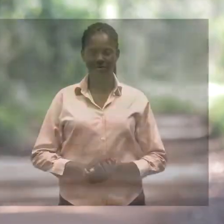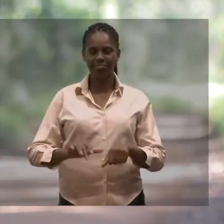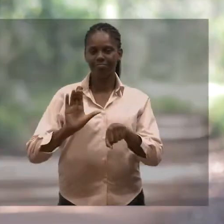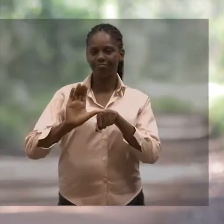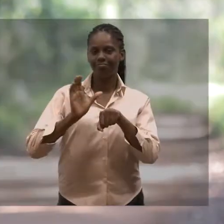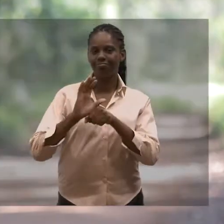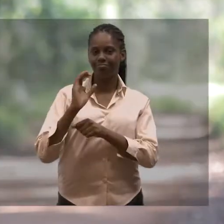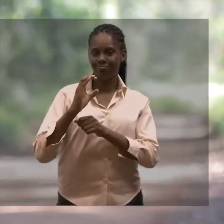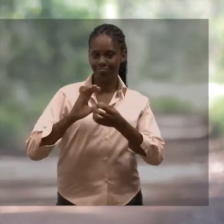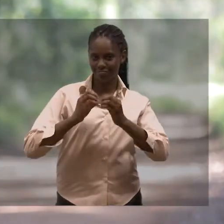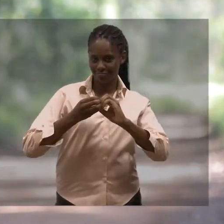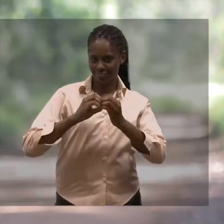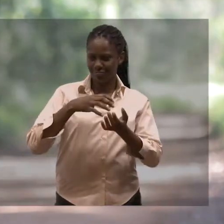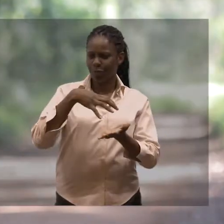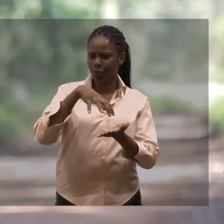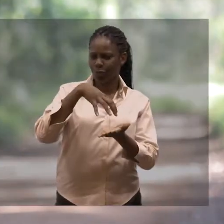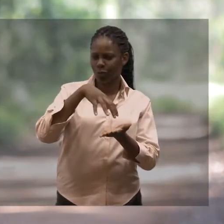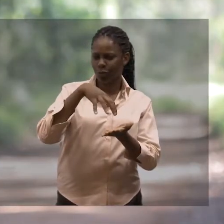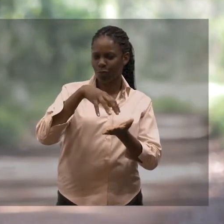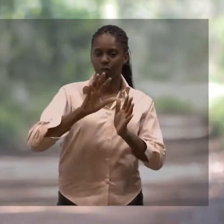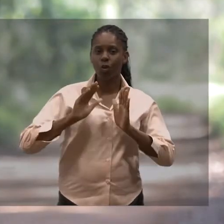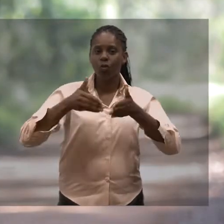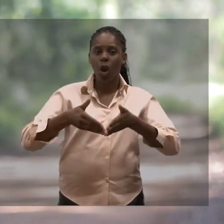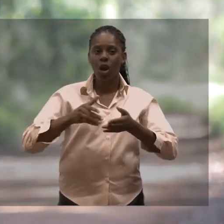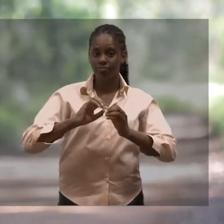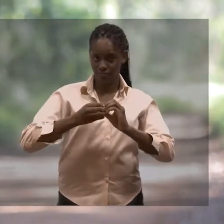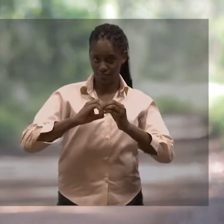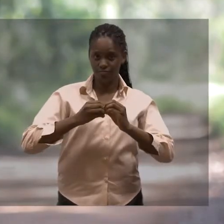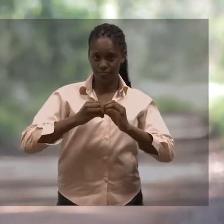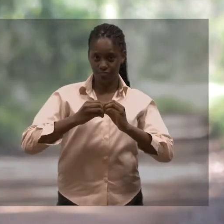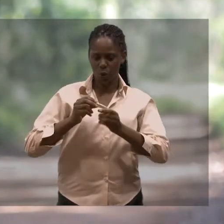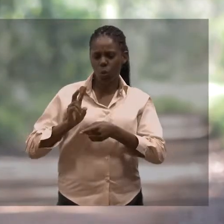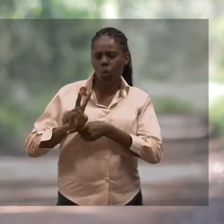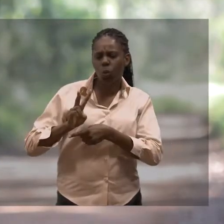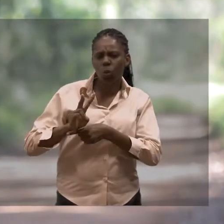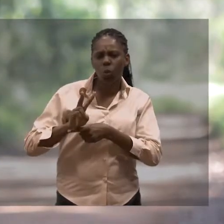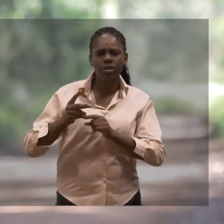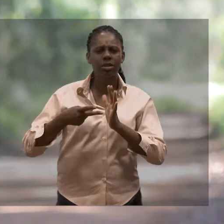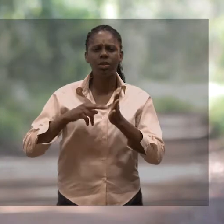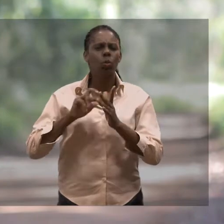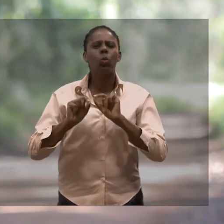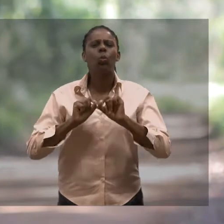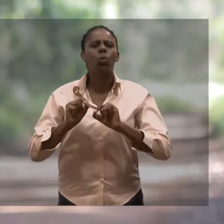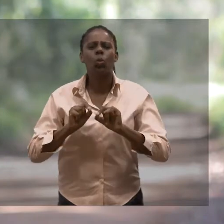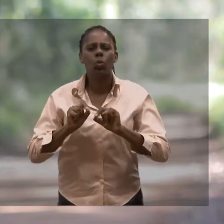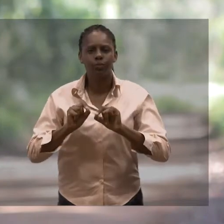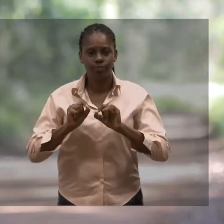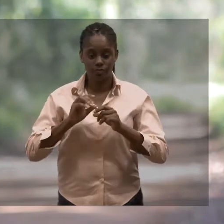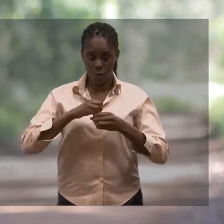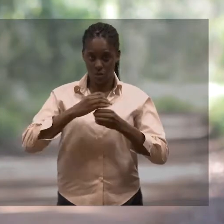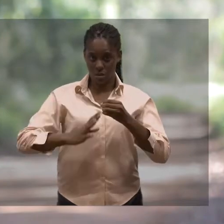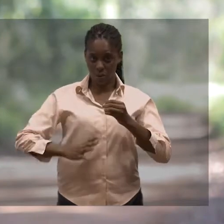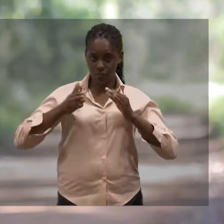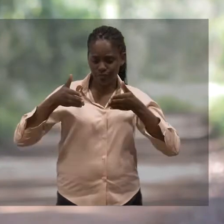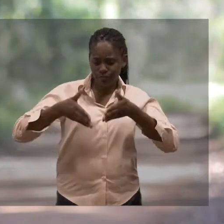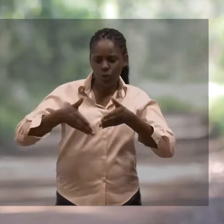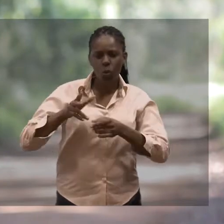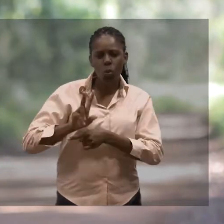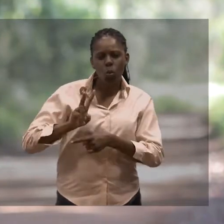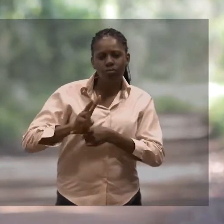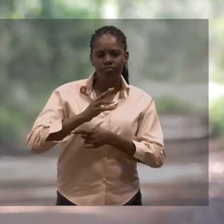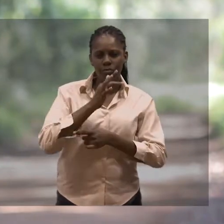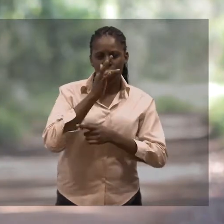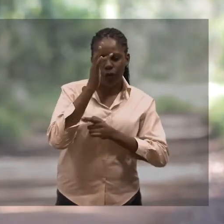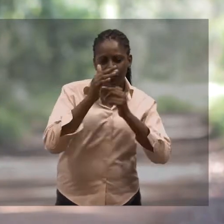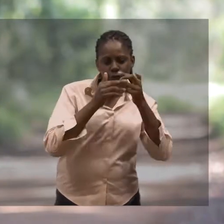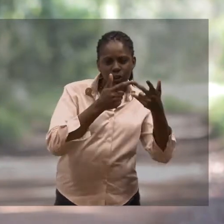O curso de Ciências Biológicas do Campus Lagoa do Sino, ele tem linha de formação em Biologia da Conservação, ou seja, ele tem os